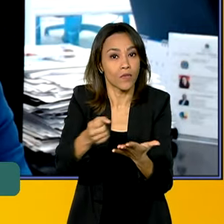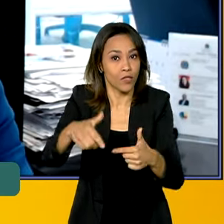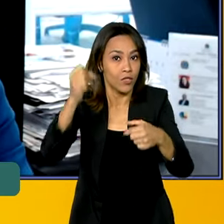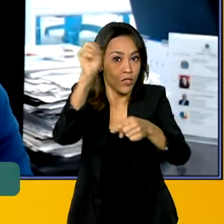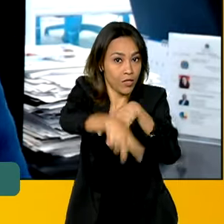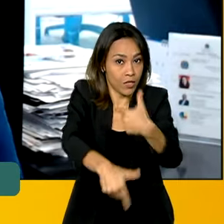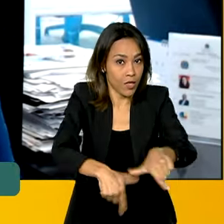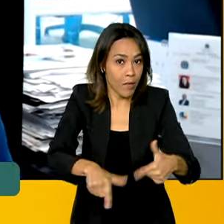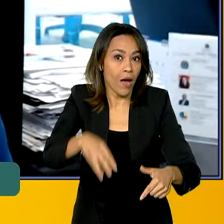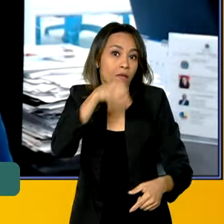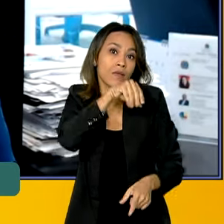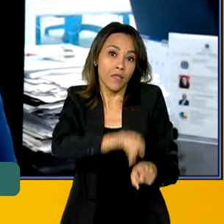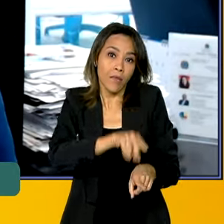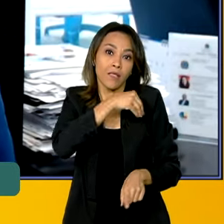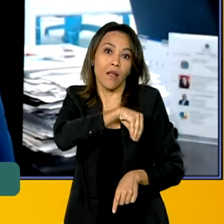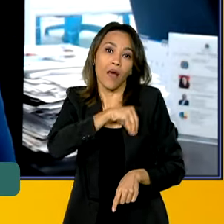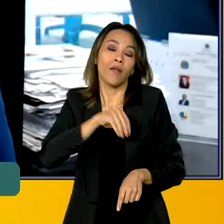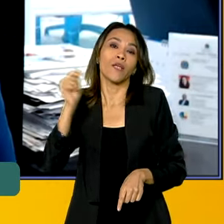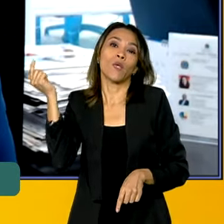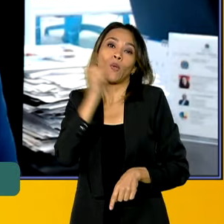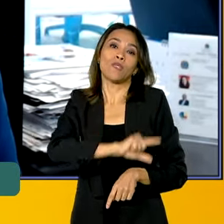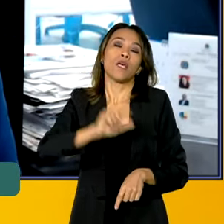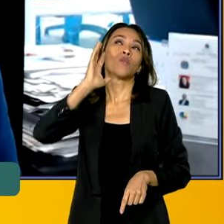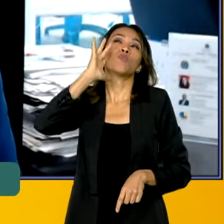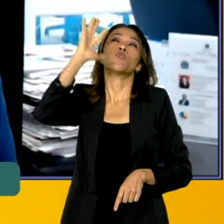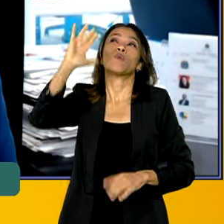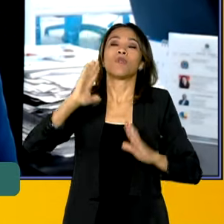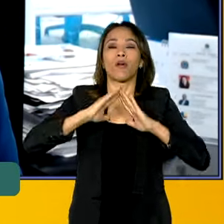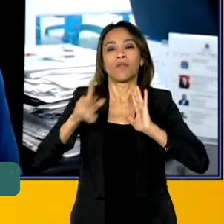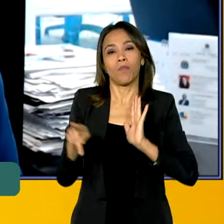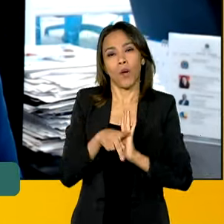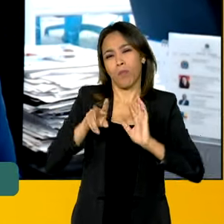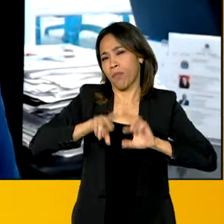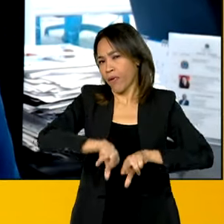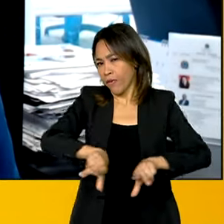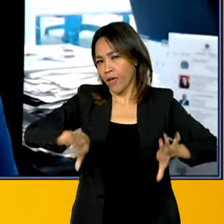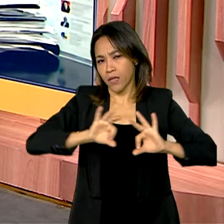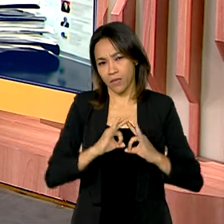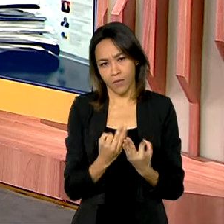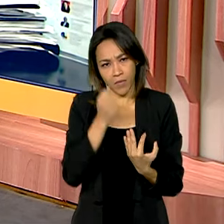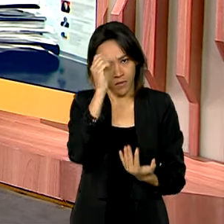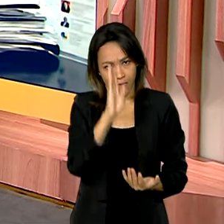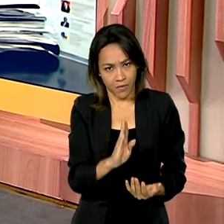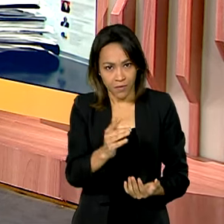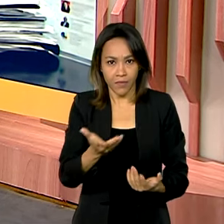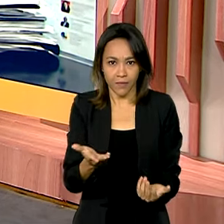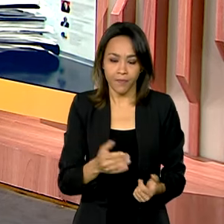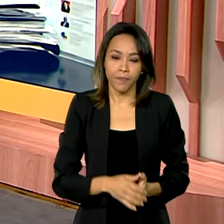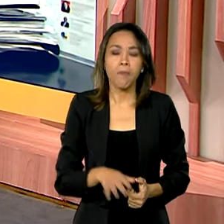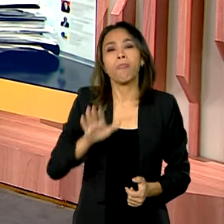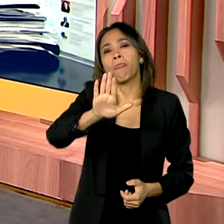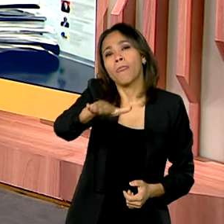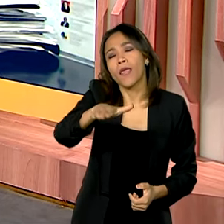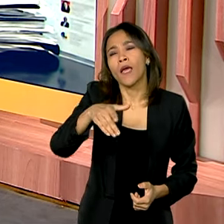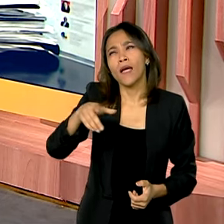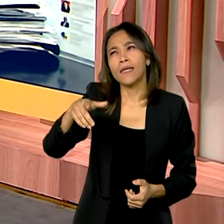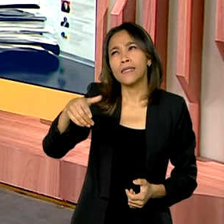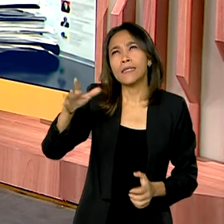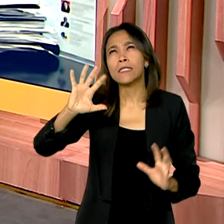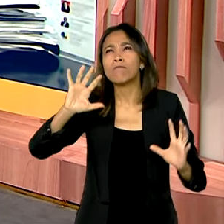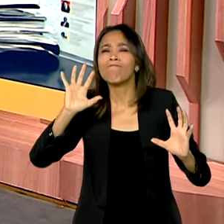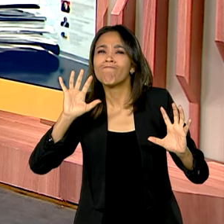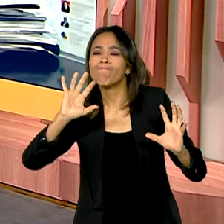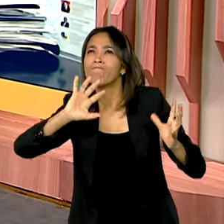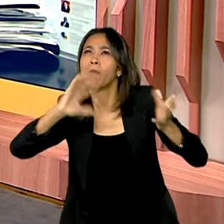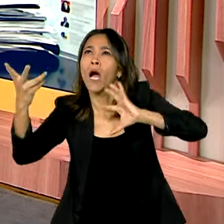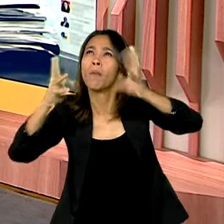própria para muitas famílias brasileiras. Bom, agora, ministro, neste cenário de mudanças climáticas que